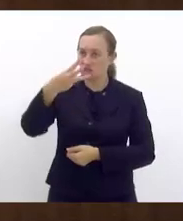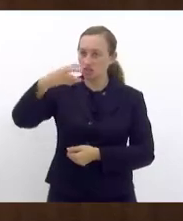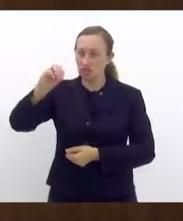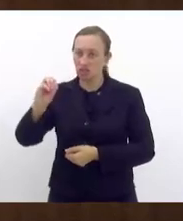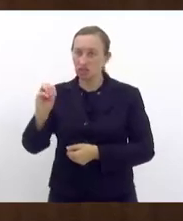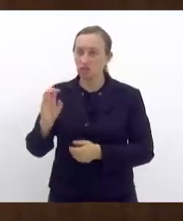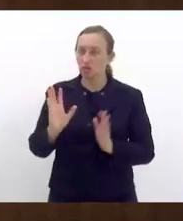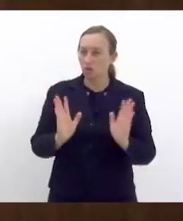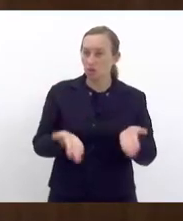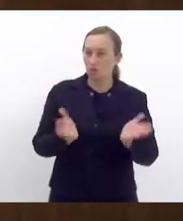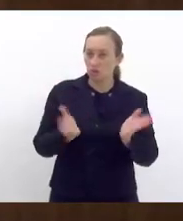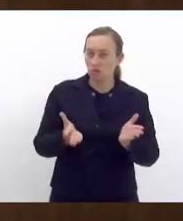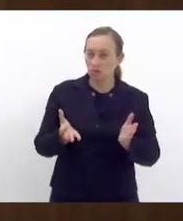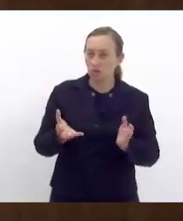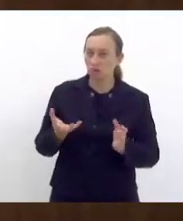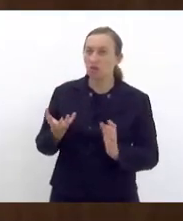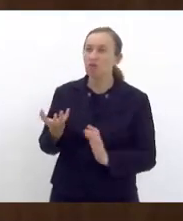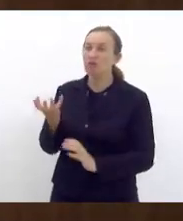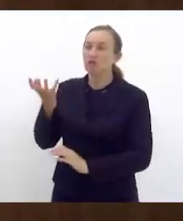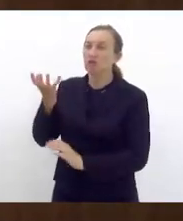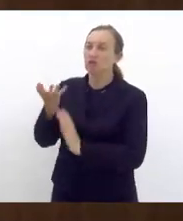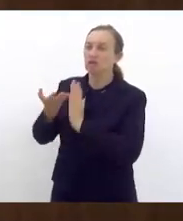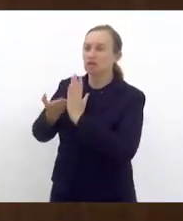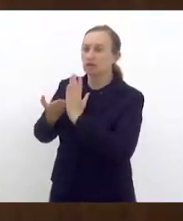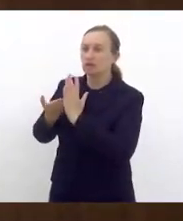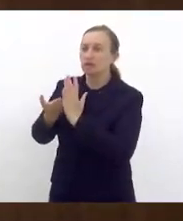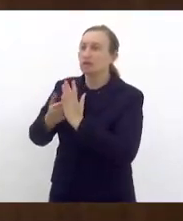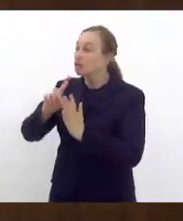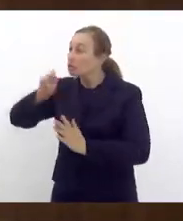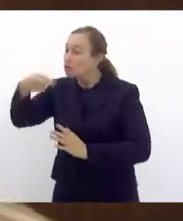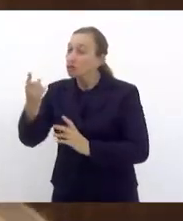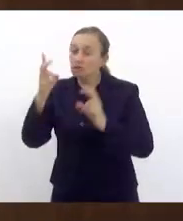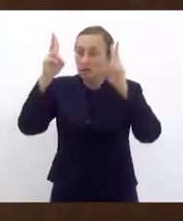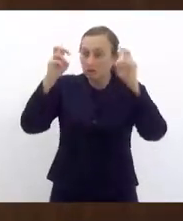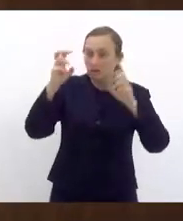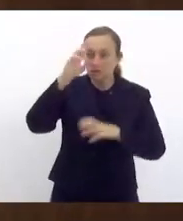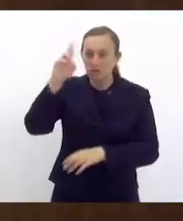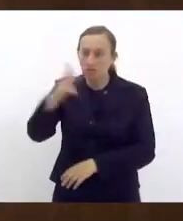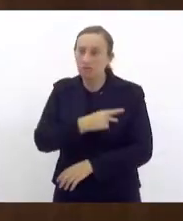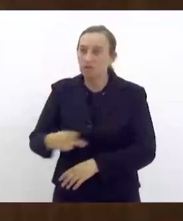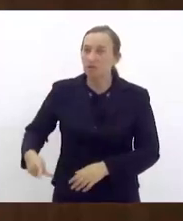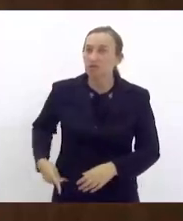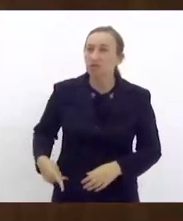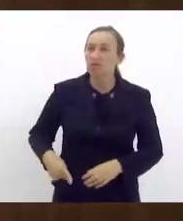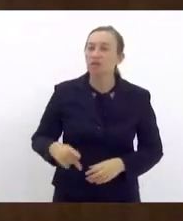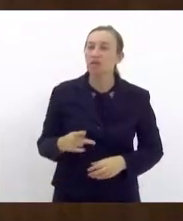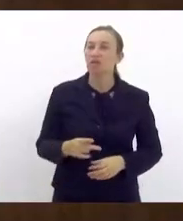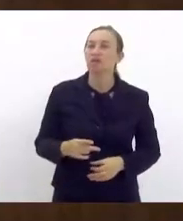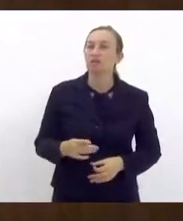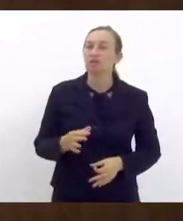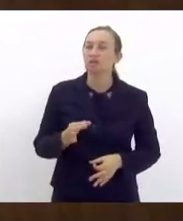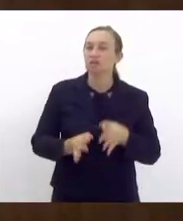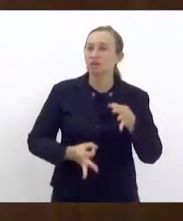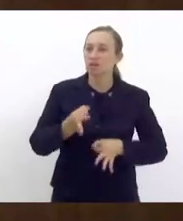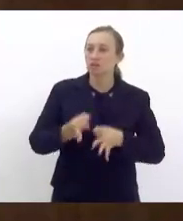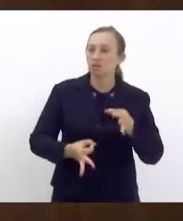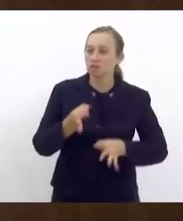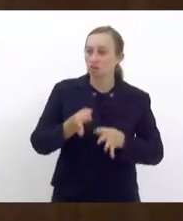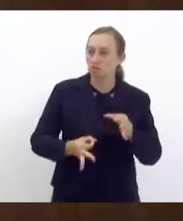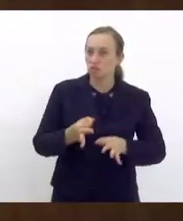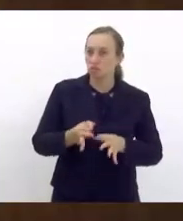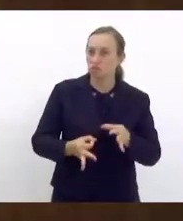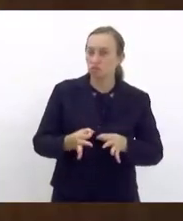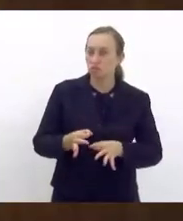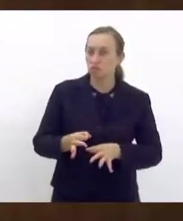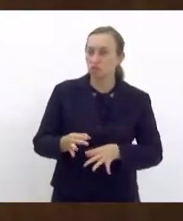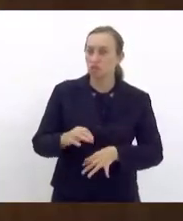tramita na Câmara Federal, que, dentre outras providências, senhor presidente, garante a justa remuneração para as e hoje